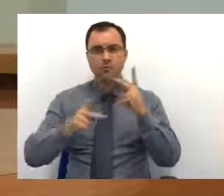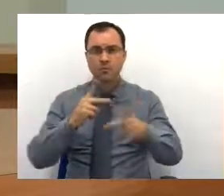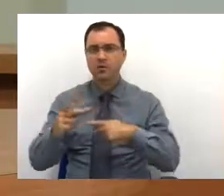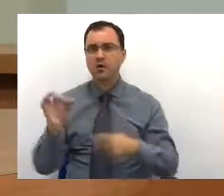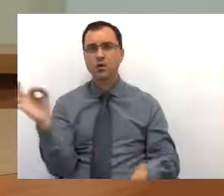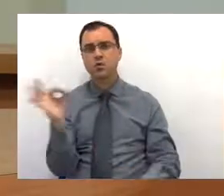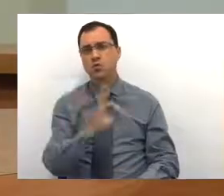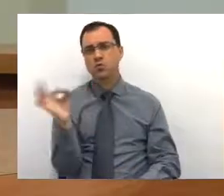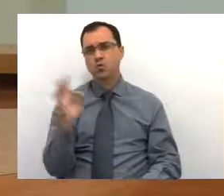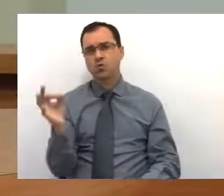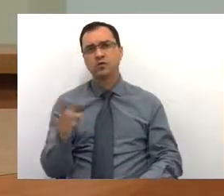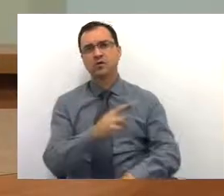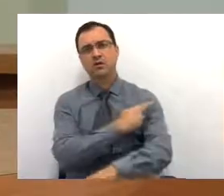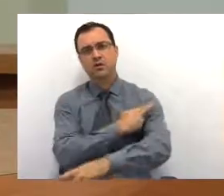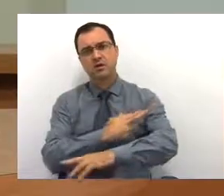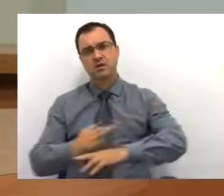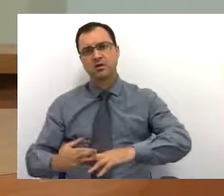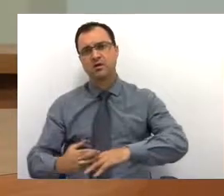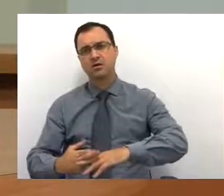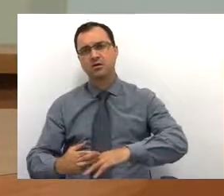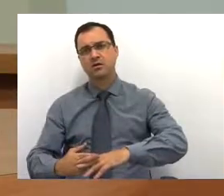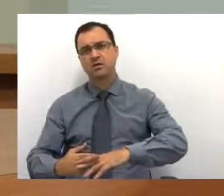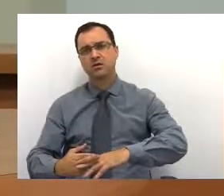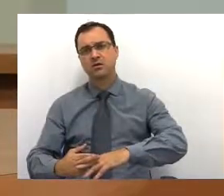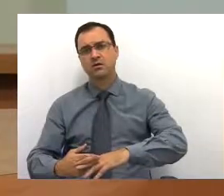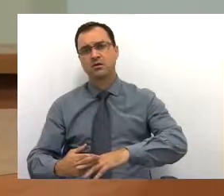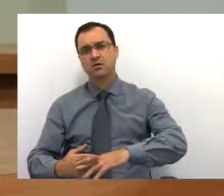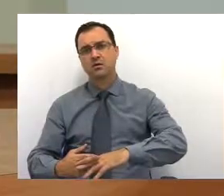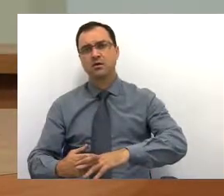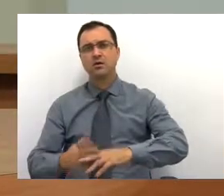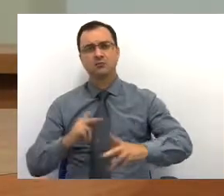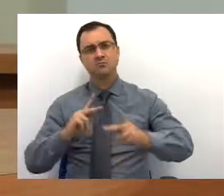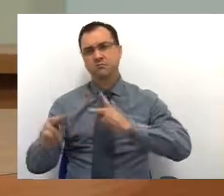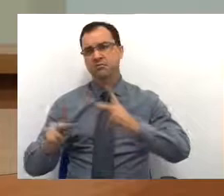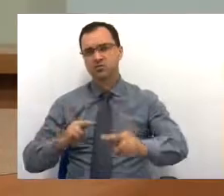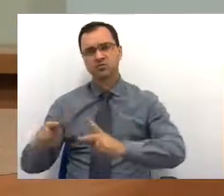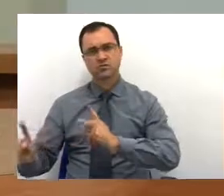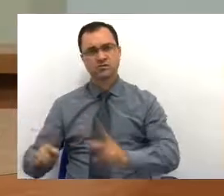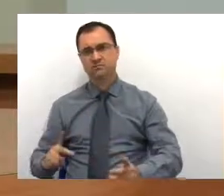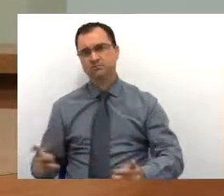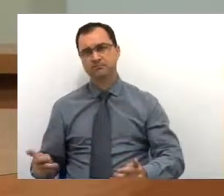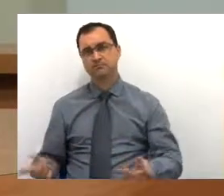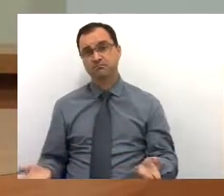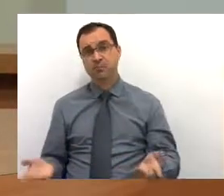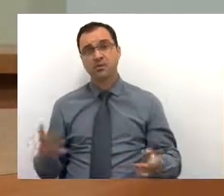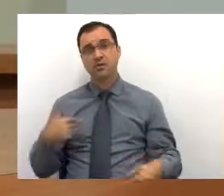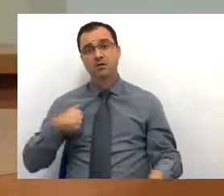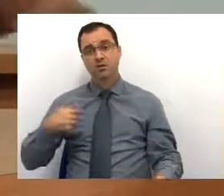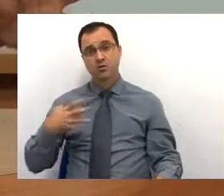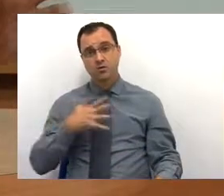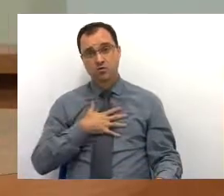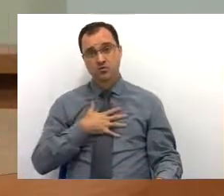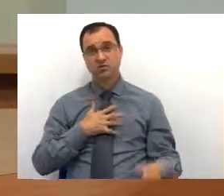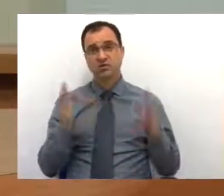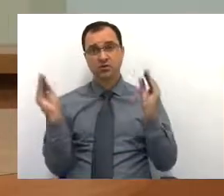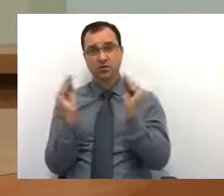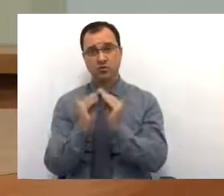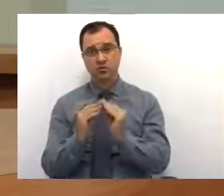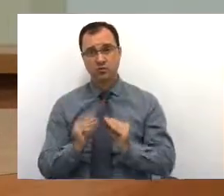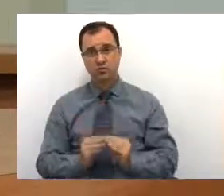tem respeito à cidadania. Eu gostaria de ser mais sucinto,